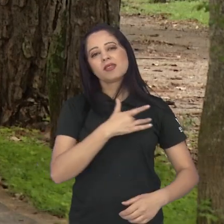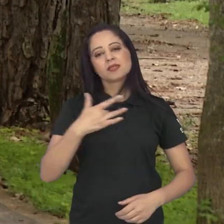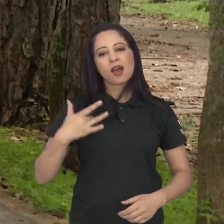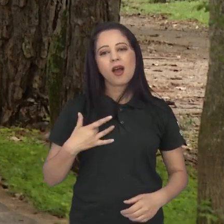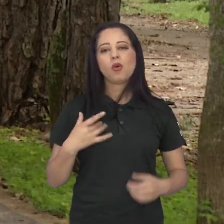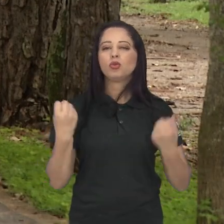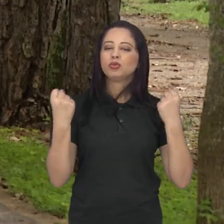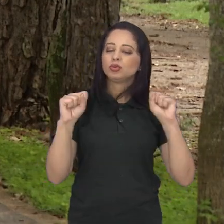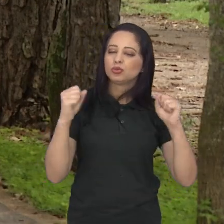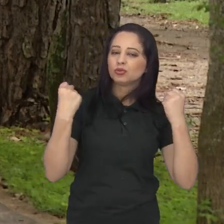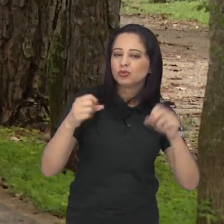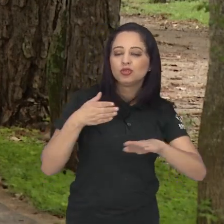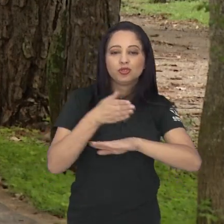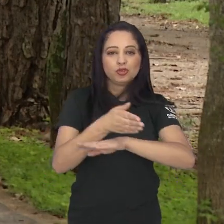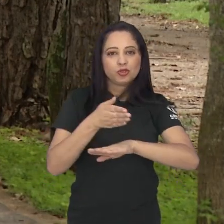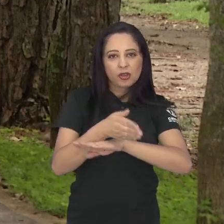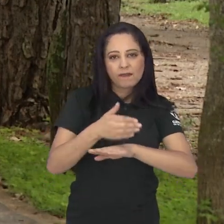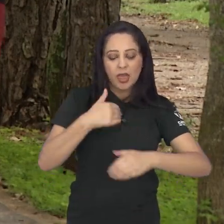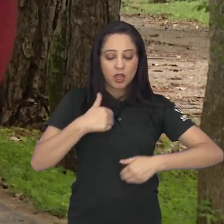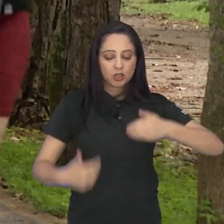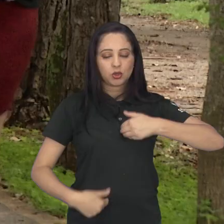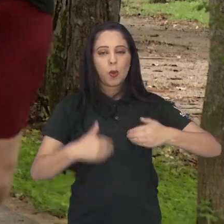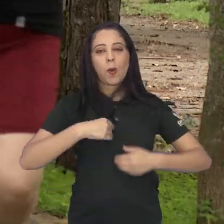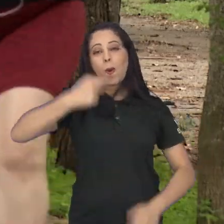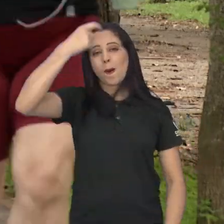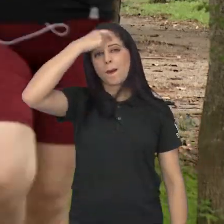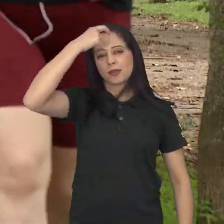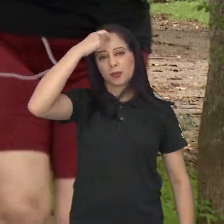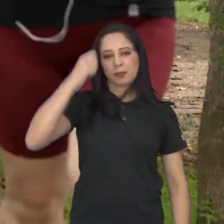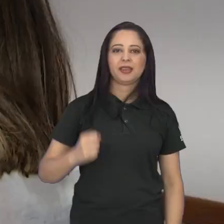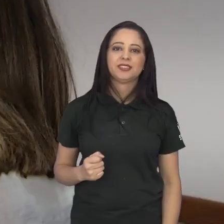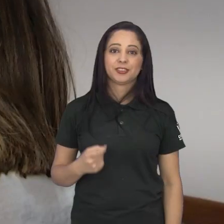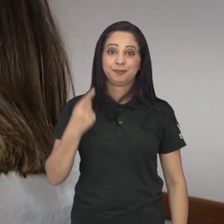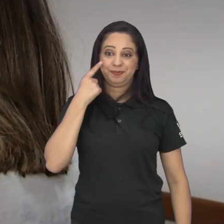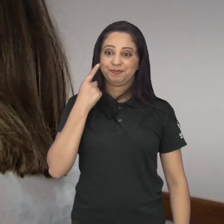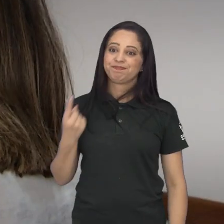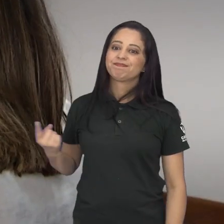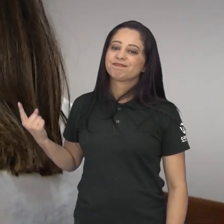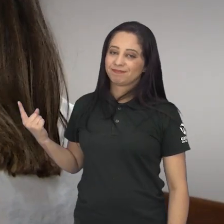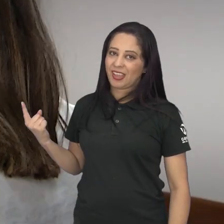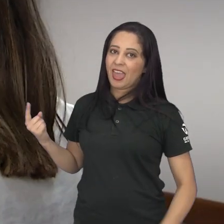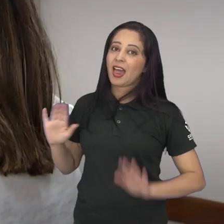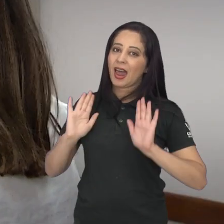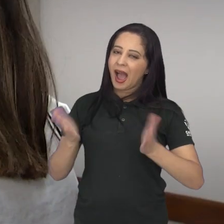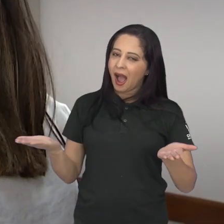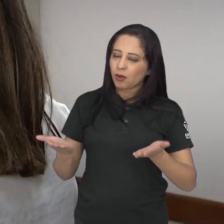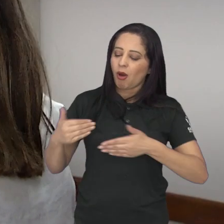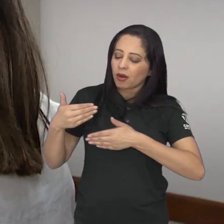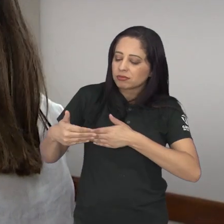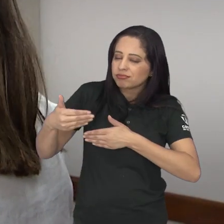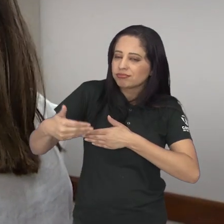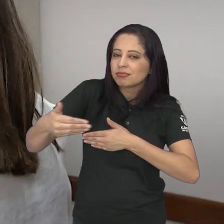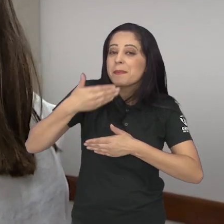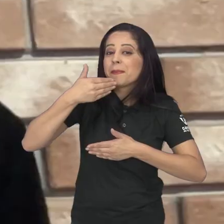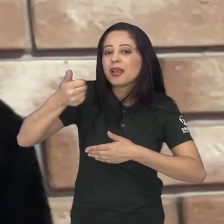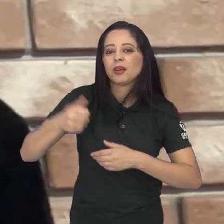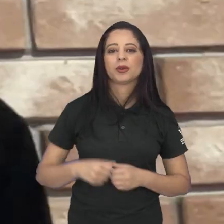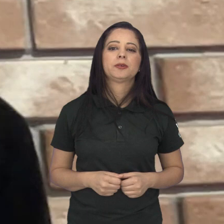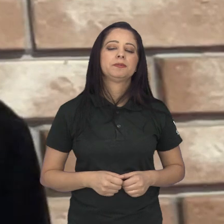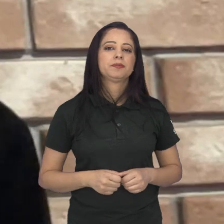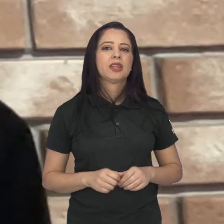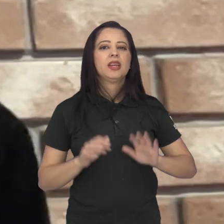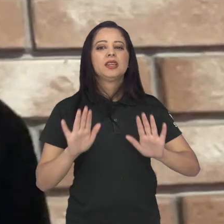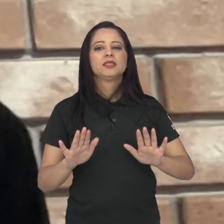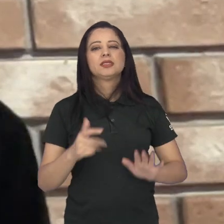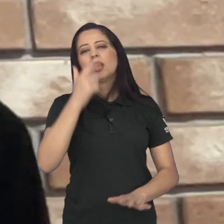e hábitos saudáveis que cuidem mais da saúde do corpo e da mente, assim como fez a Bianca no processo de recuperação. Quando eu